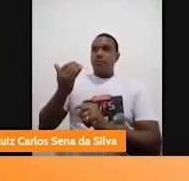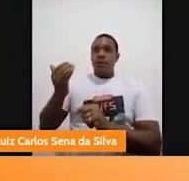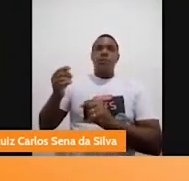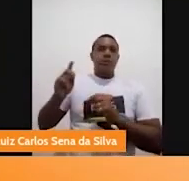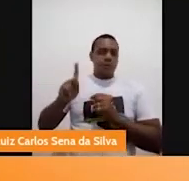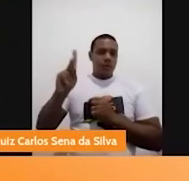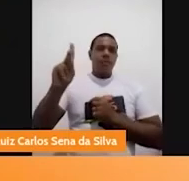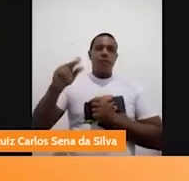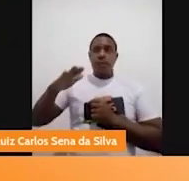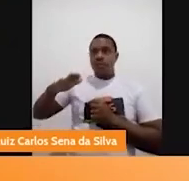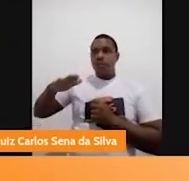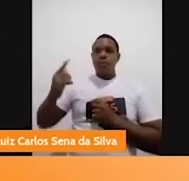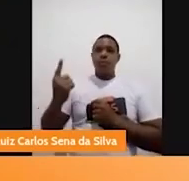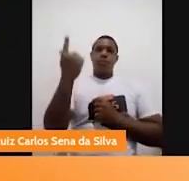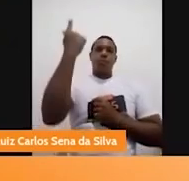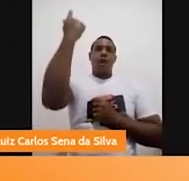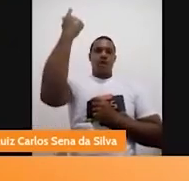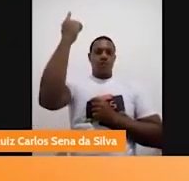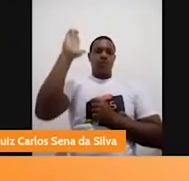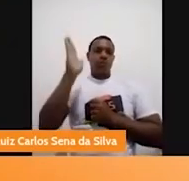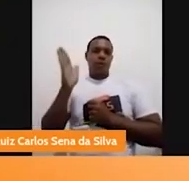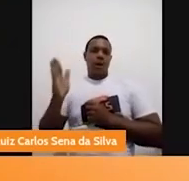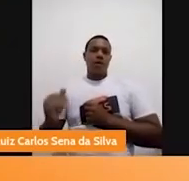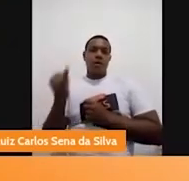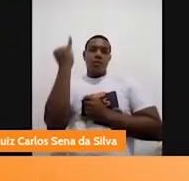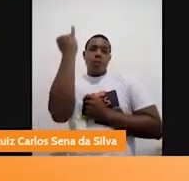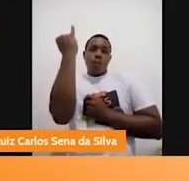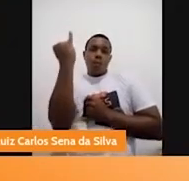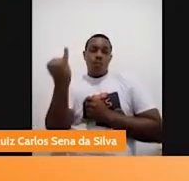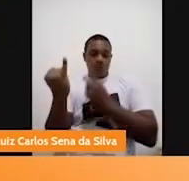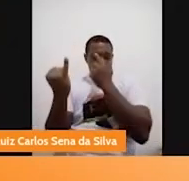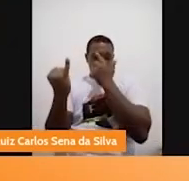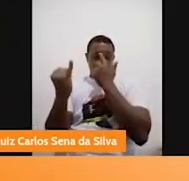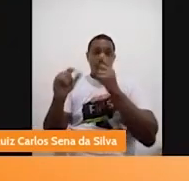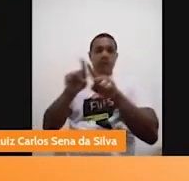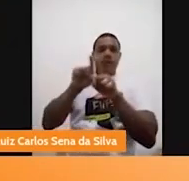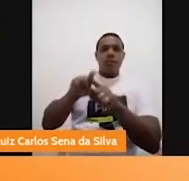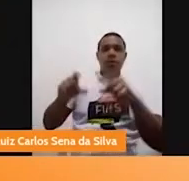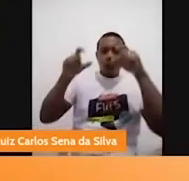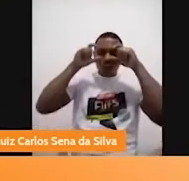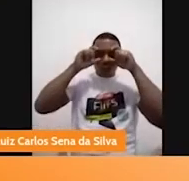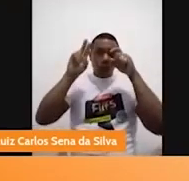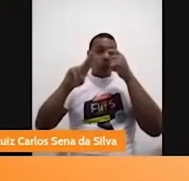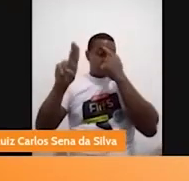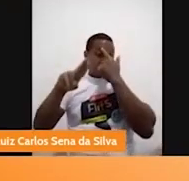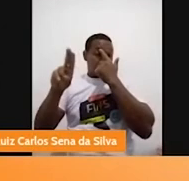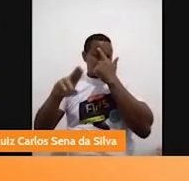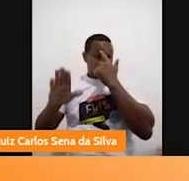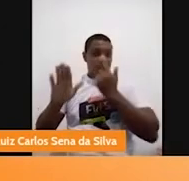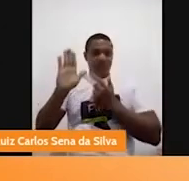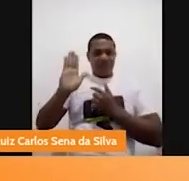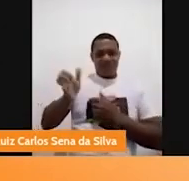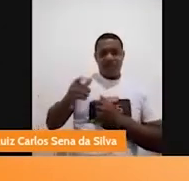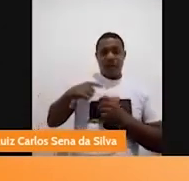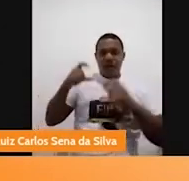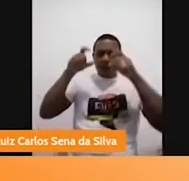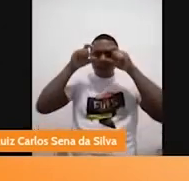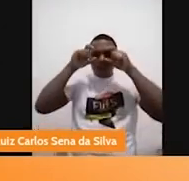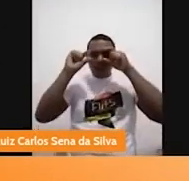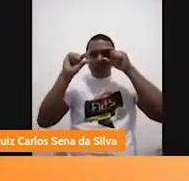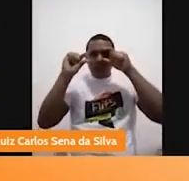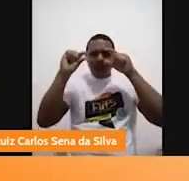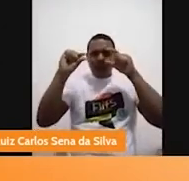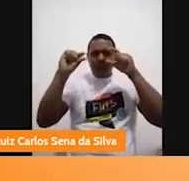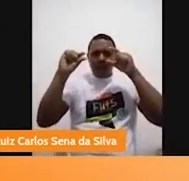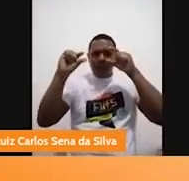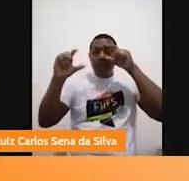15 anos, eu já era muito comprido e muito magro. E também usava óculos de grau. E era um óculos, sabe aqueles óculos de leites grossas? E